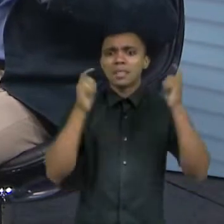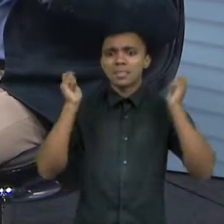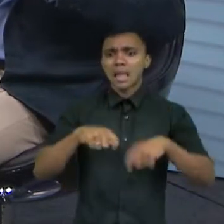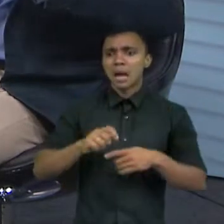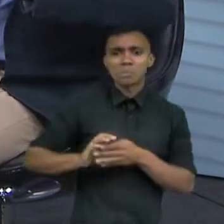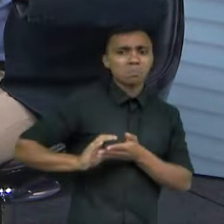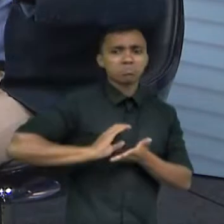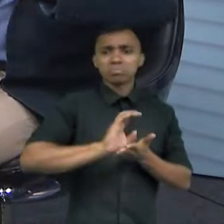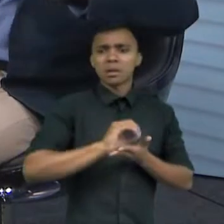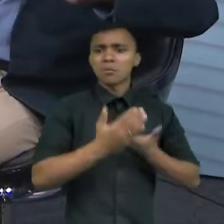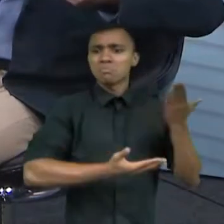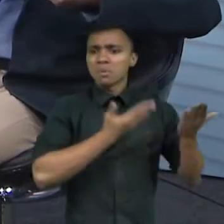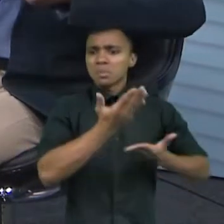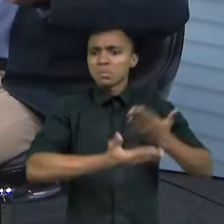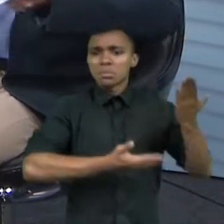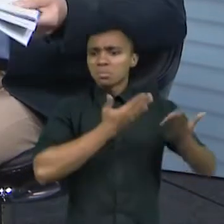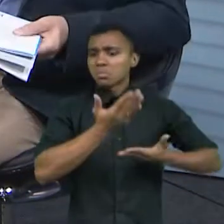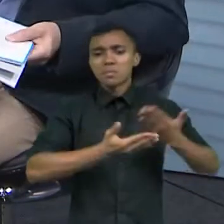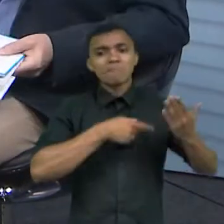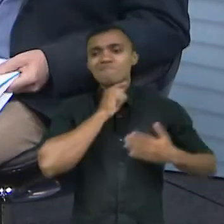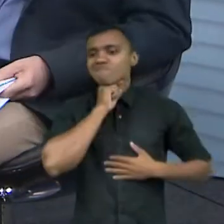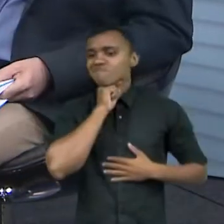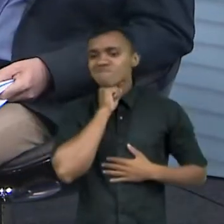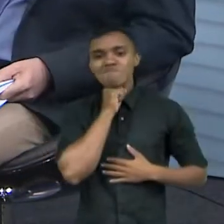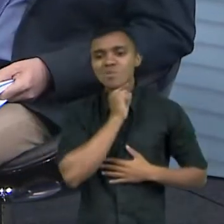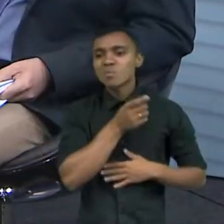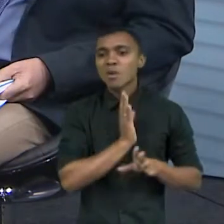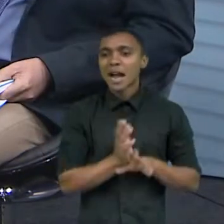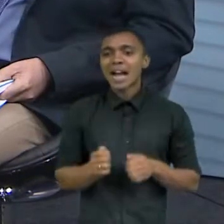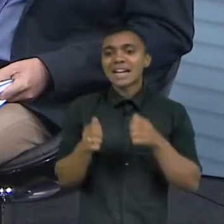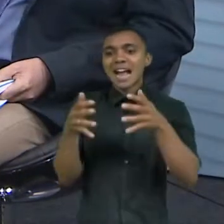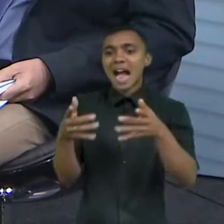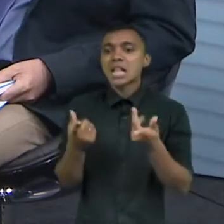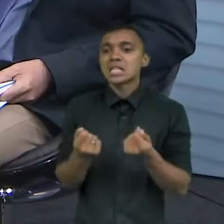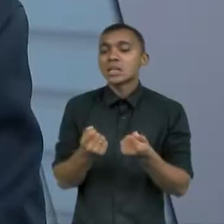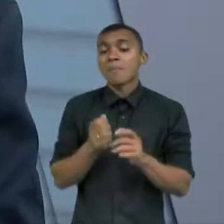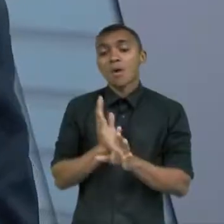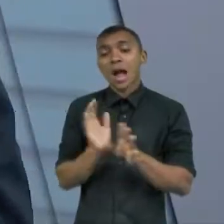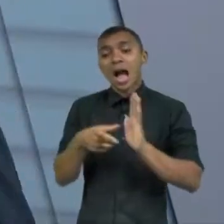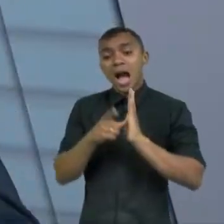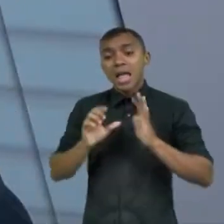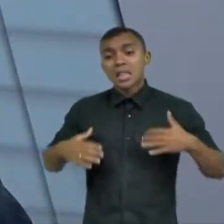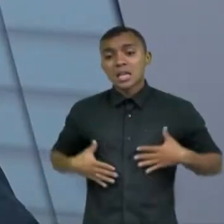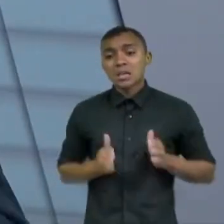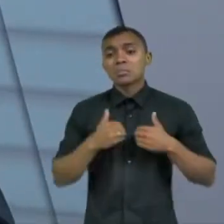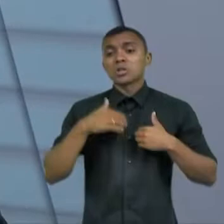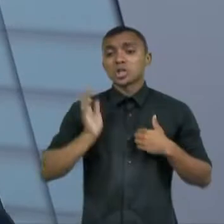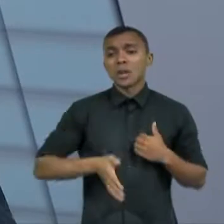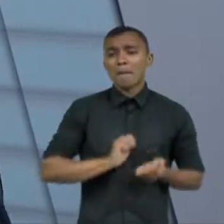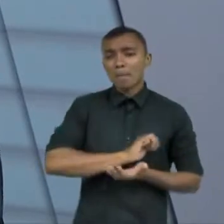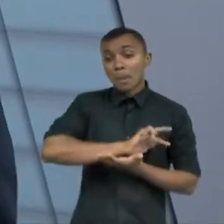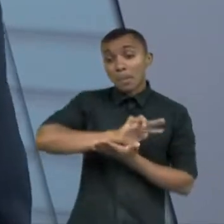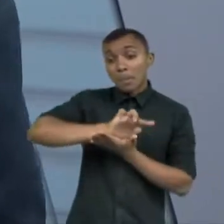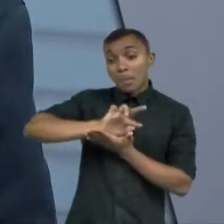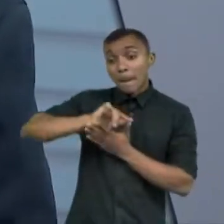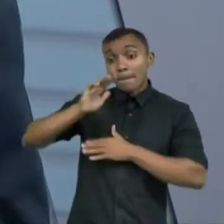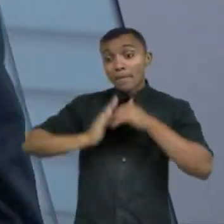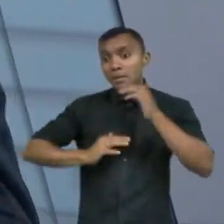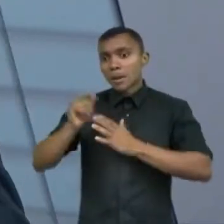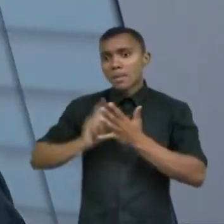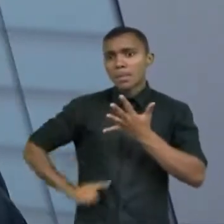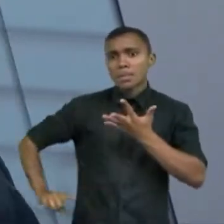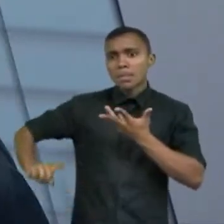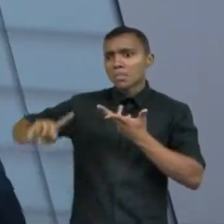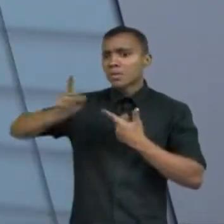de ter um tratamento que o autista precisa com vários profissionais integrados etc ela